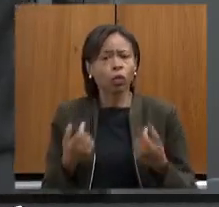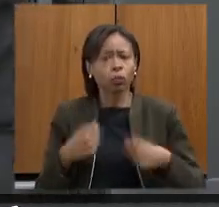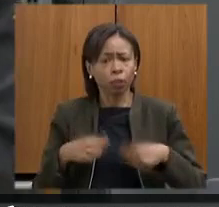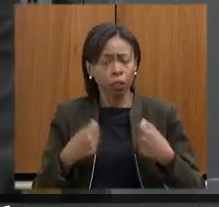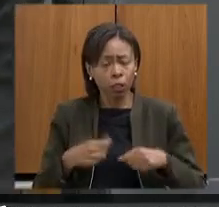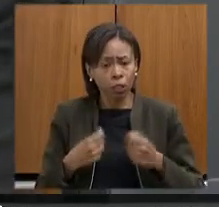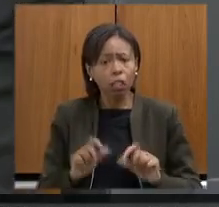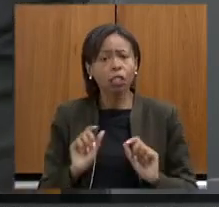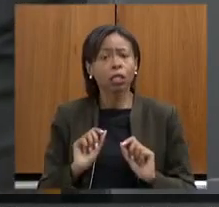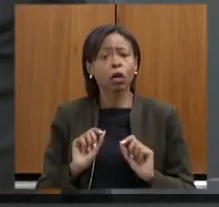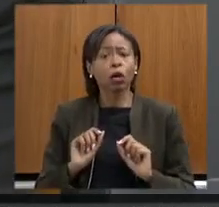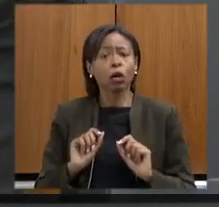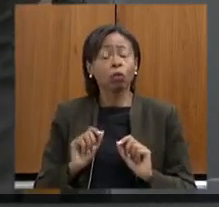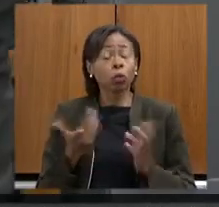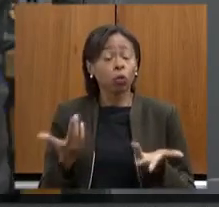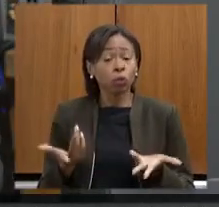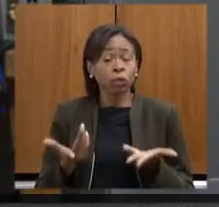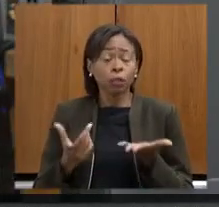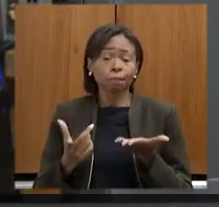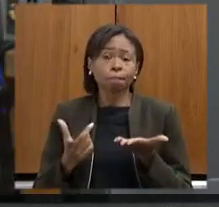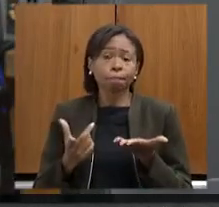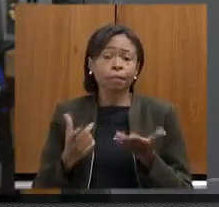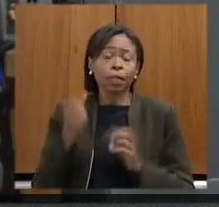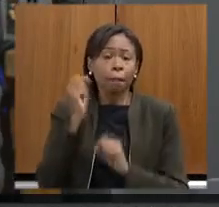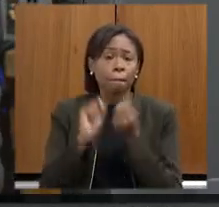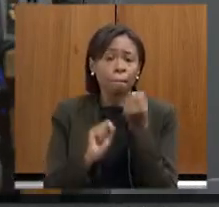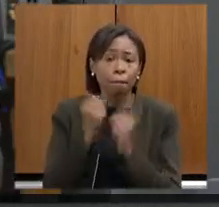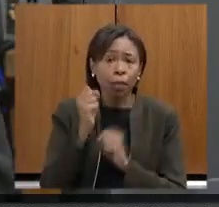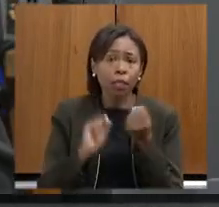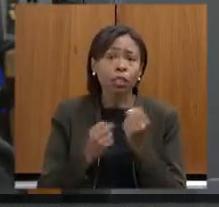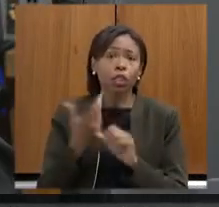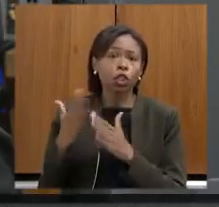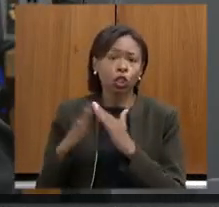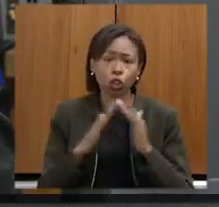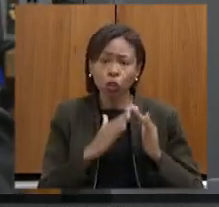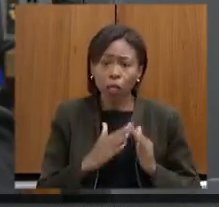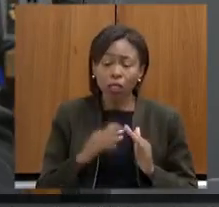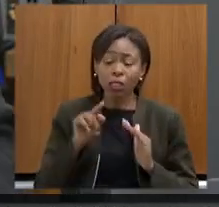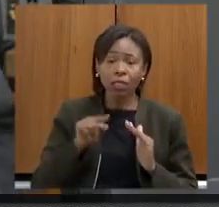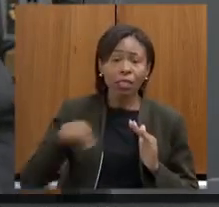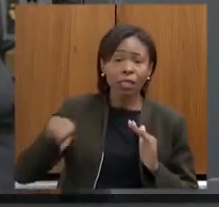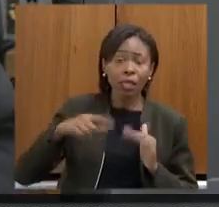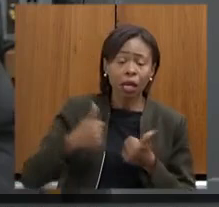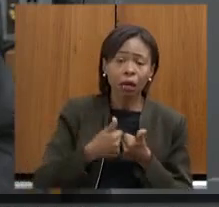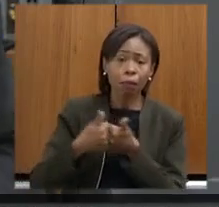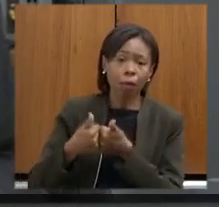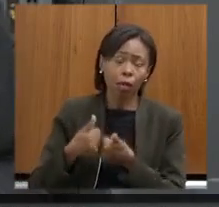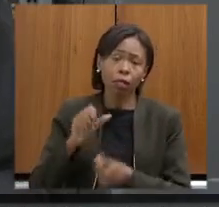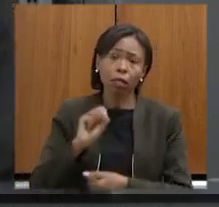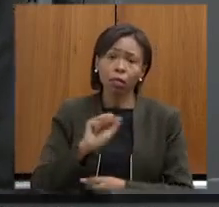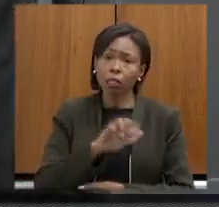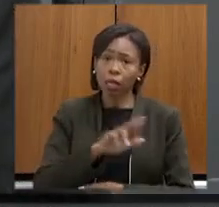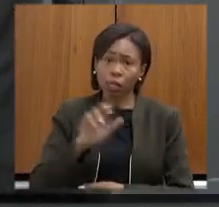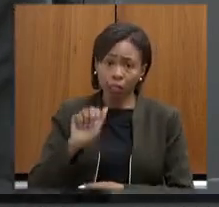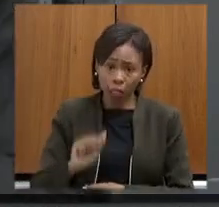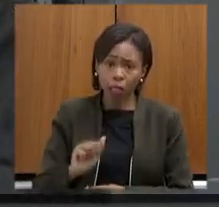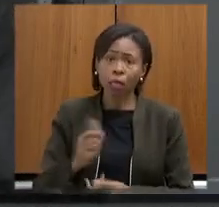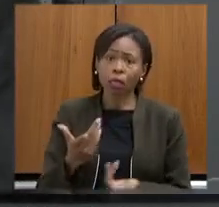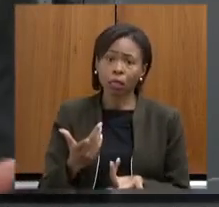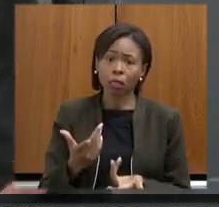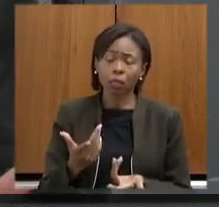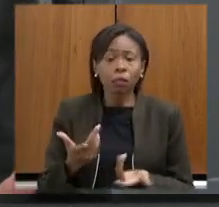empreendimentos imobiliários que são tão importantes na agressão da serra ou mais do que a questão mineral